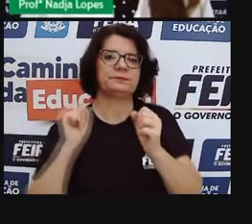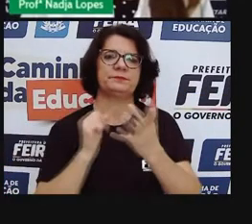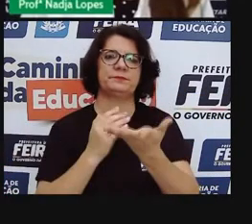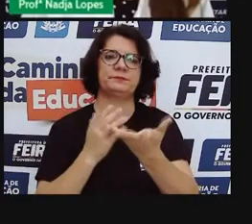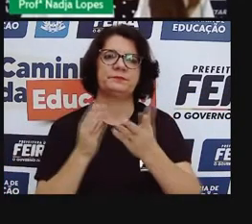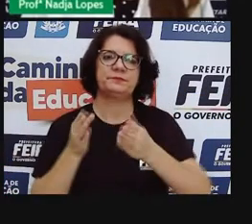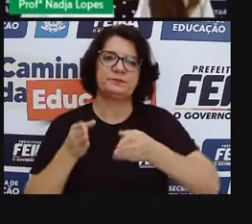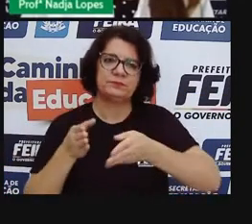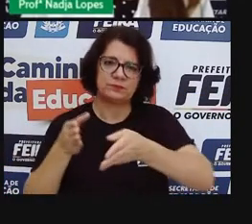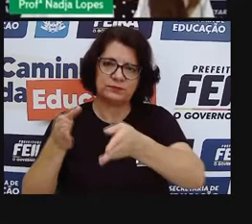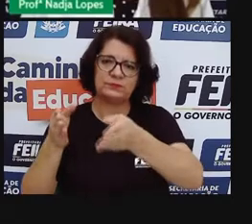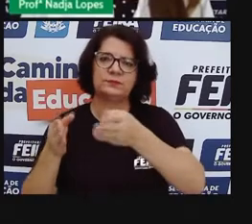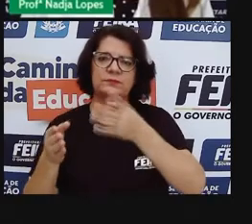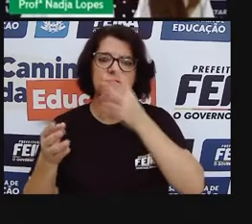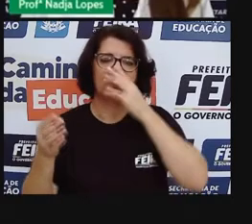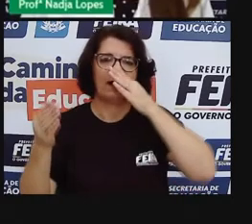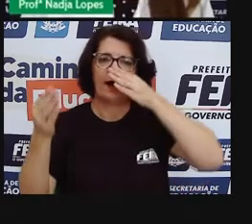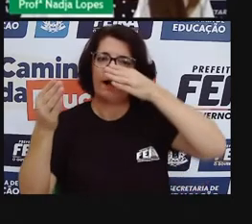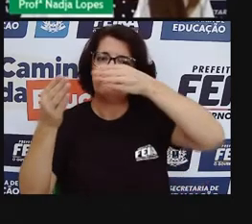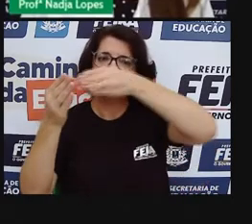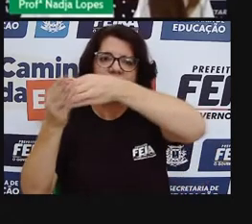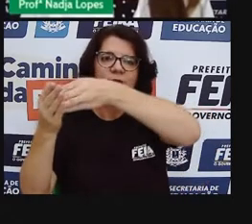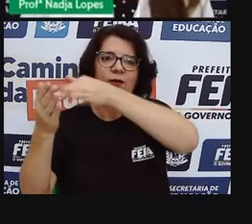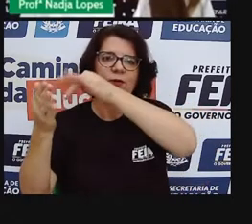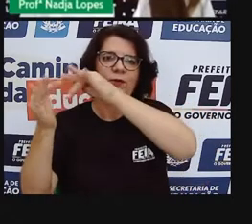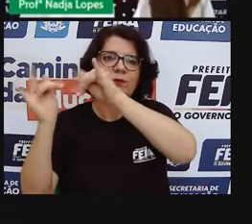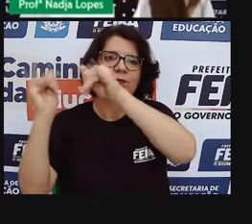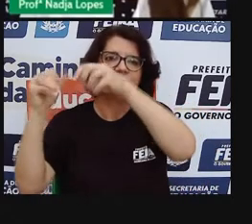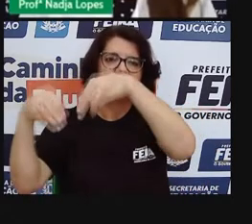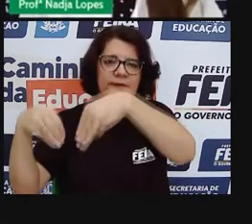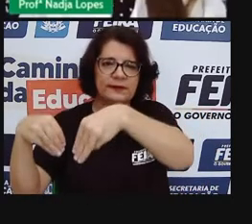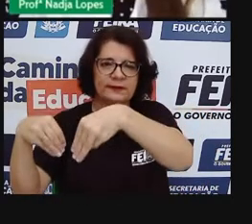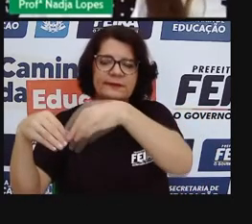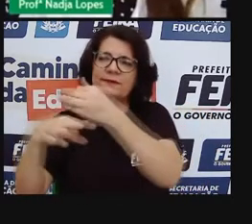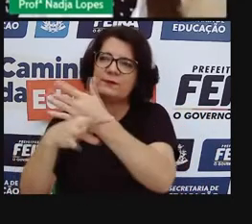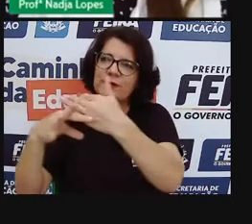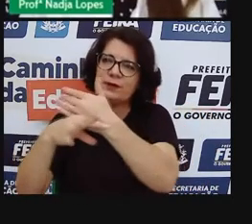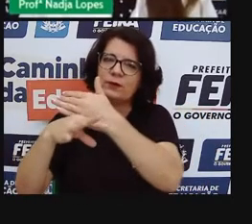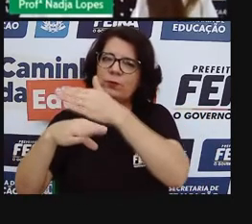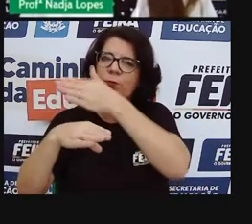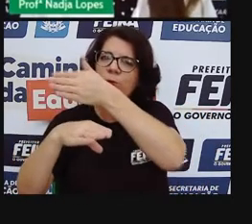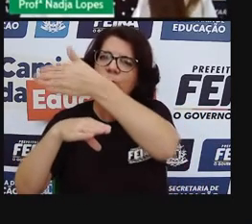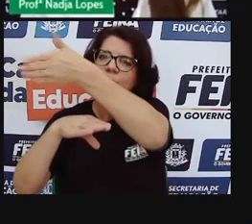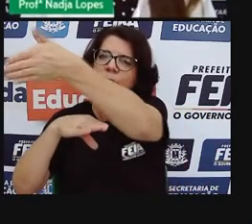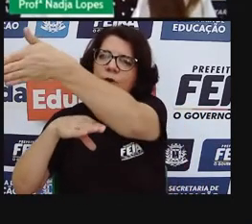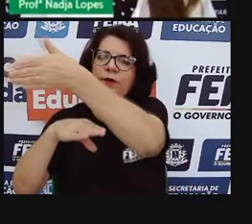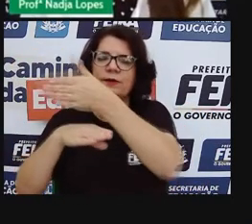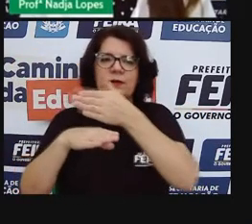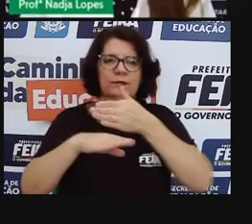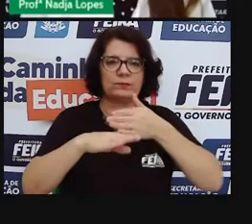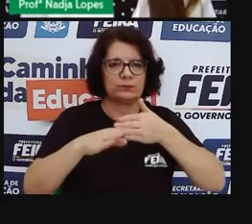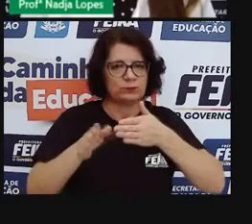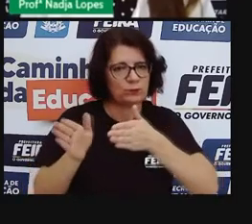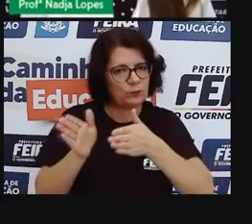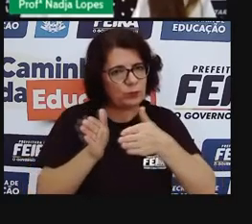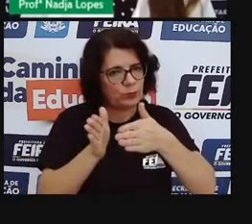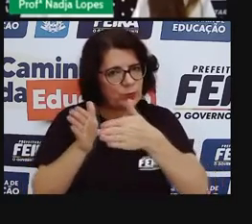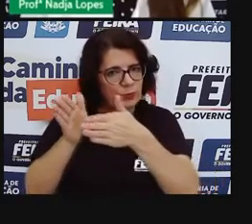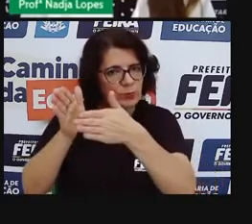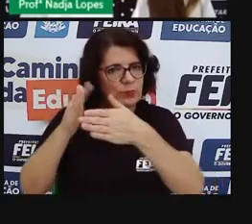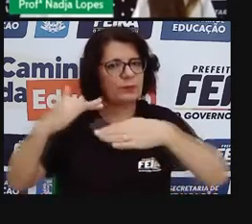Recebe ali o portal da cidade, aquela entrada quando vem da passagem de Salvador e entra pela Presidente Dutra.